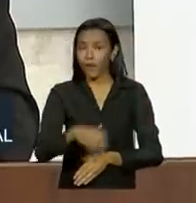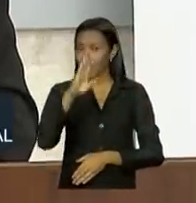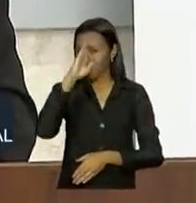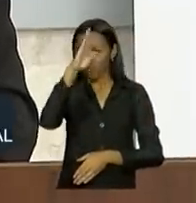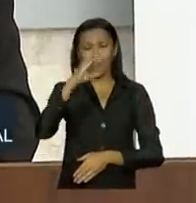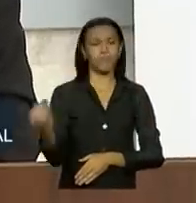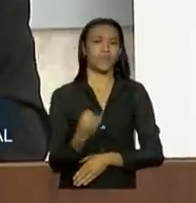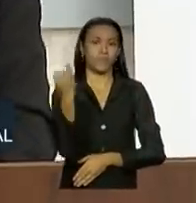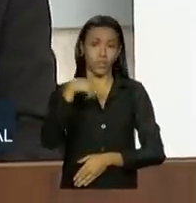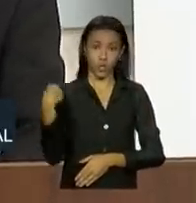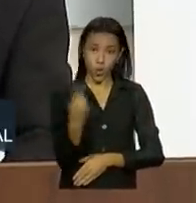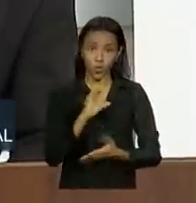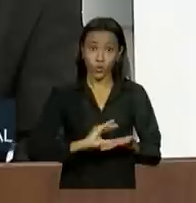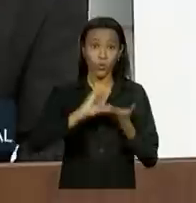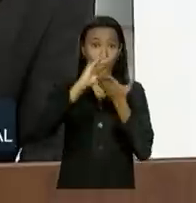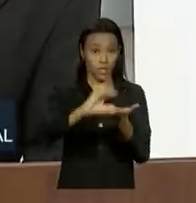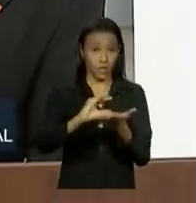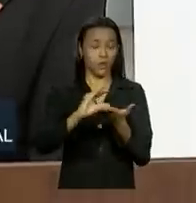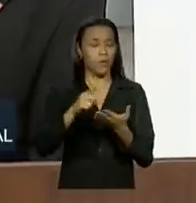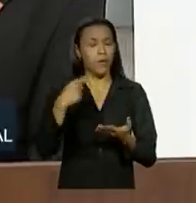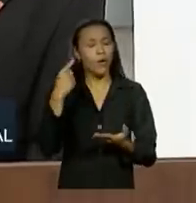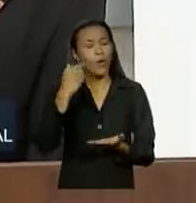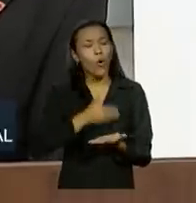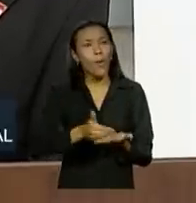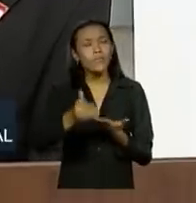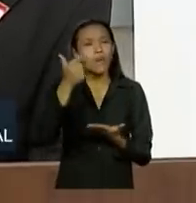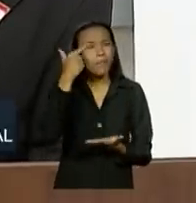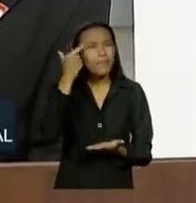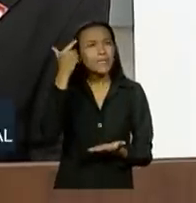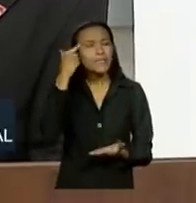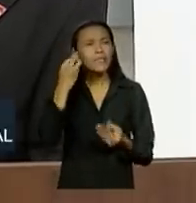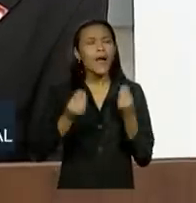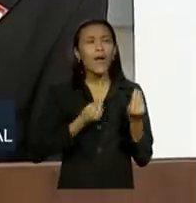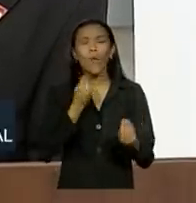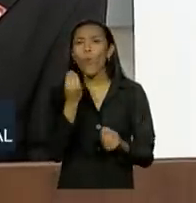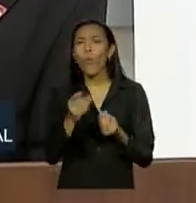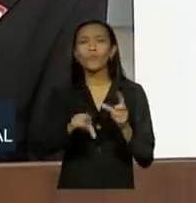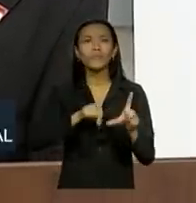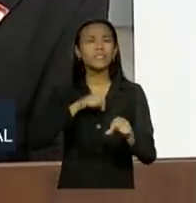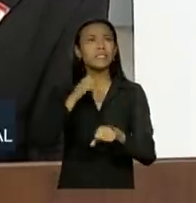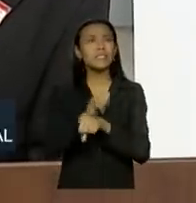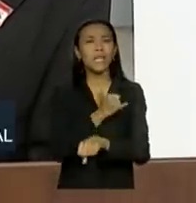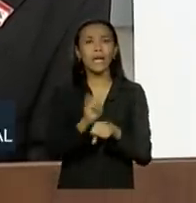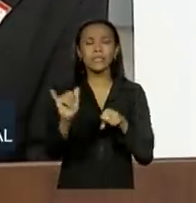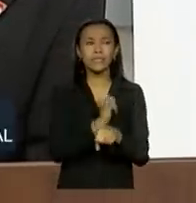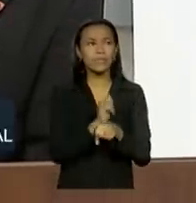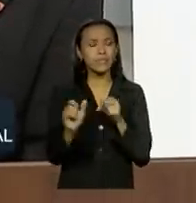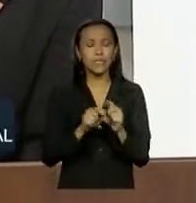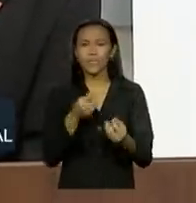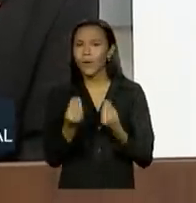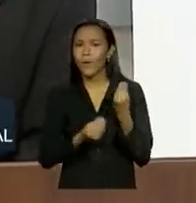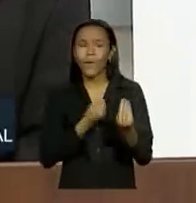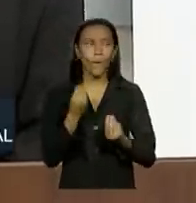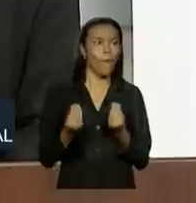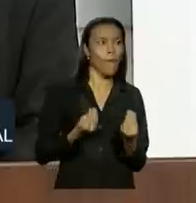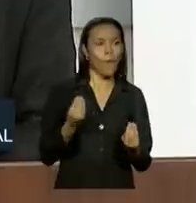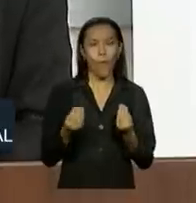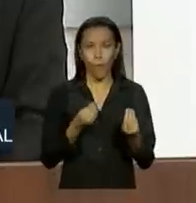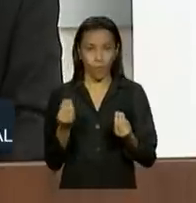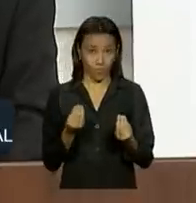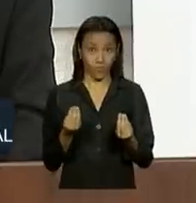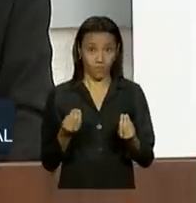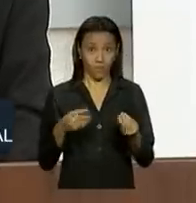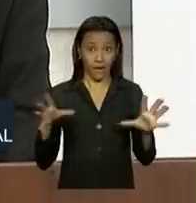que nós do Conselho comecemos a pensar em estratégia de criar, um pensamento estratégico para a